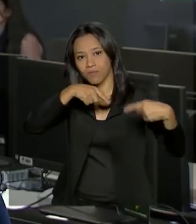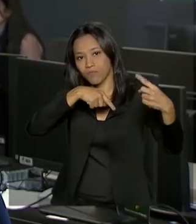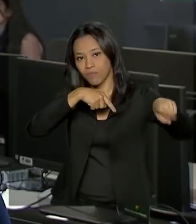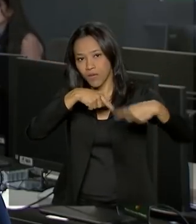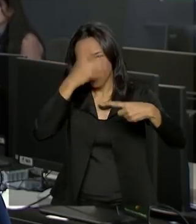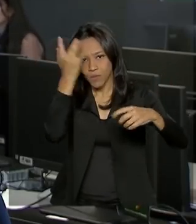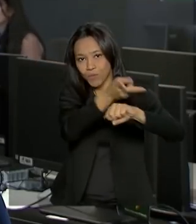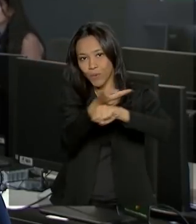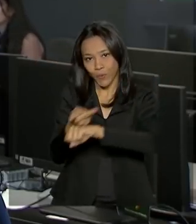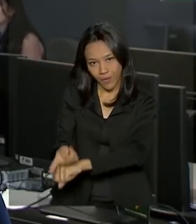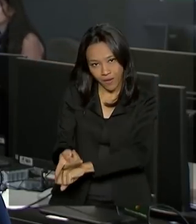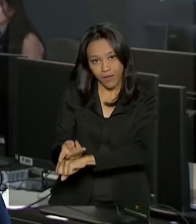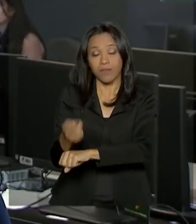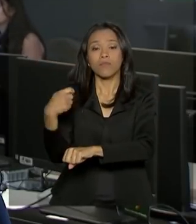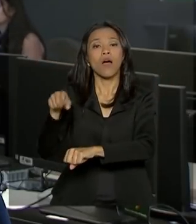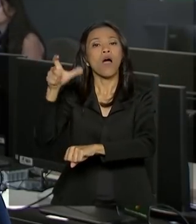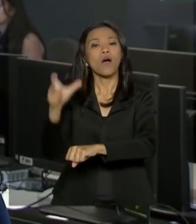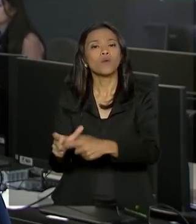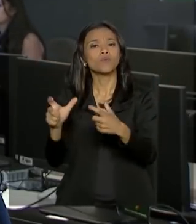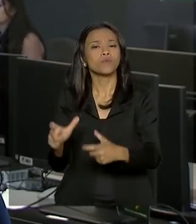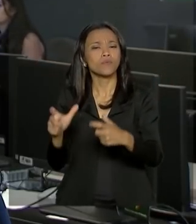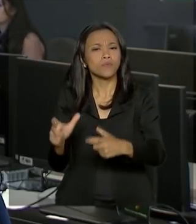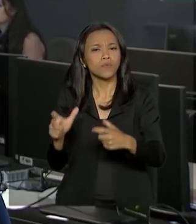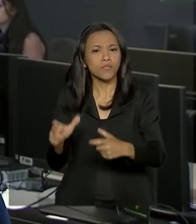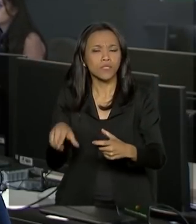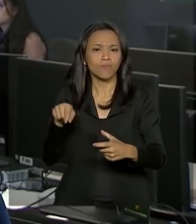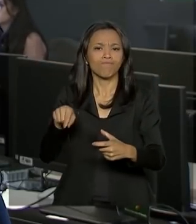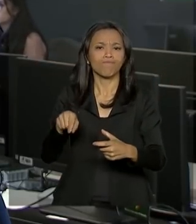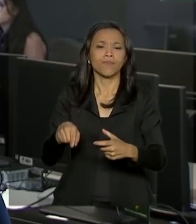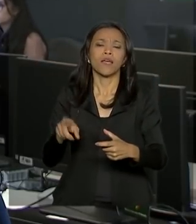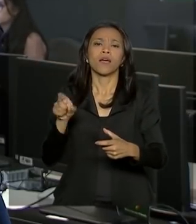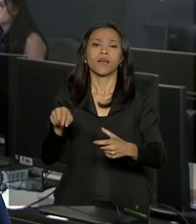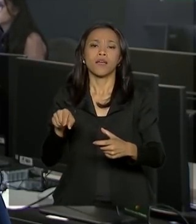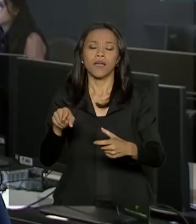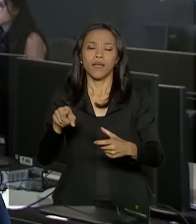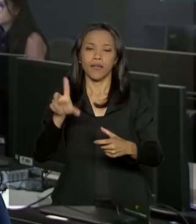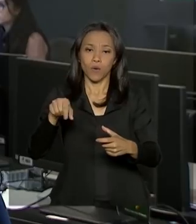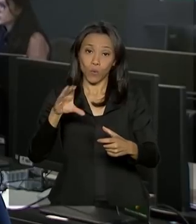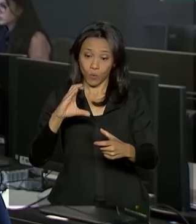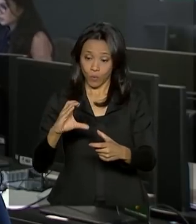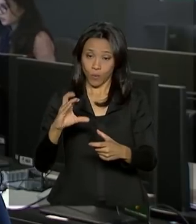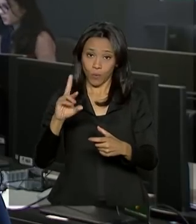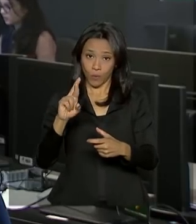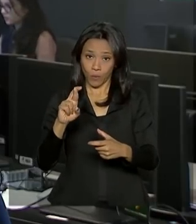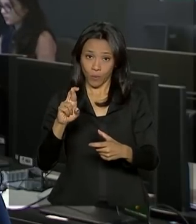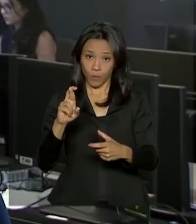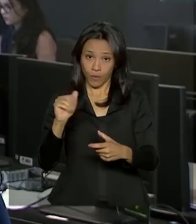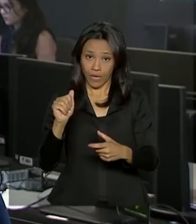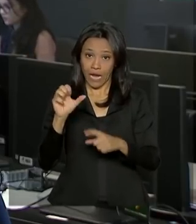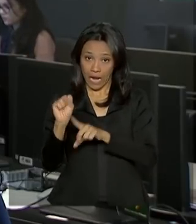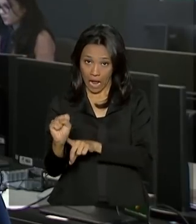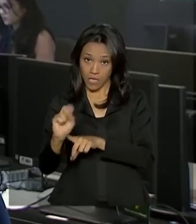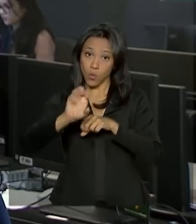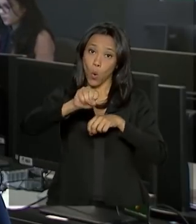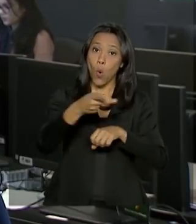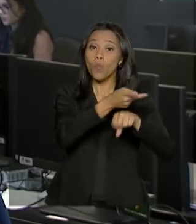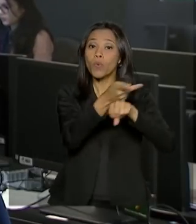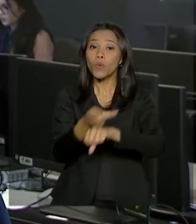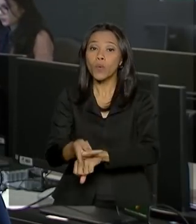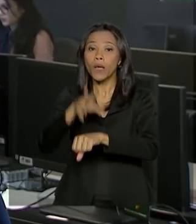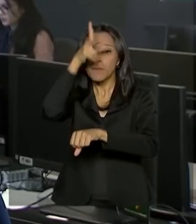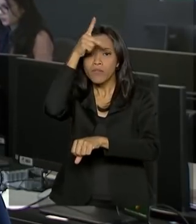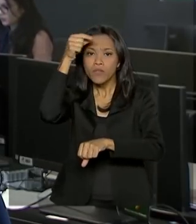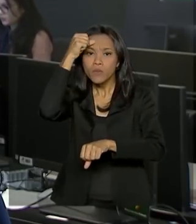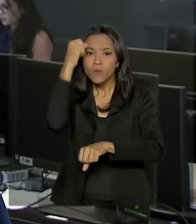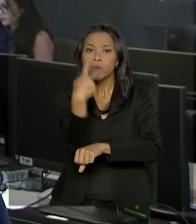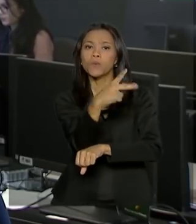cadastrar, basta comparecer a um Centro de Referência de Assistência Social, o CRAS, ou a Prefeitura do município. É